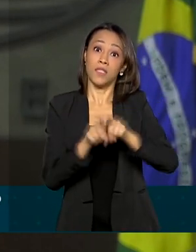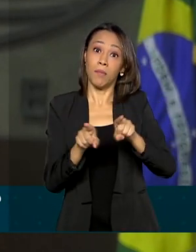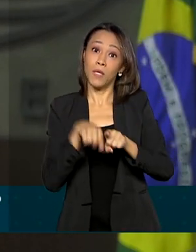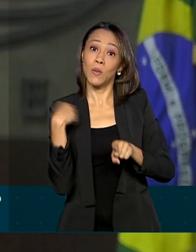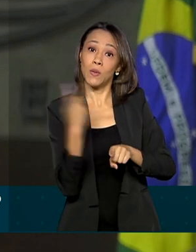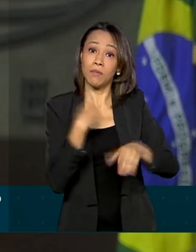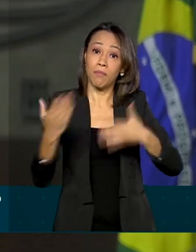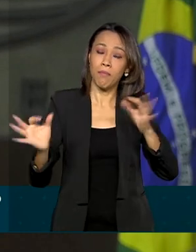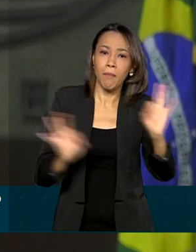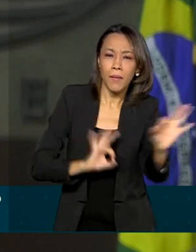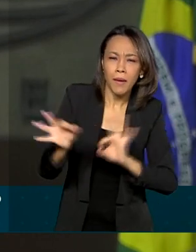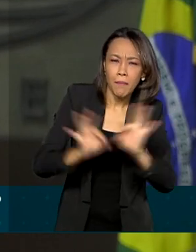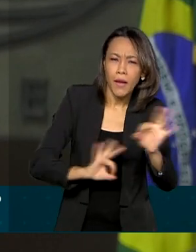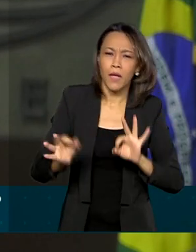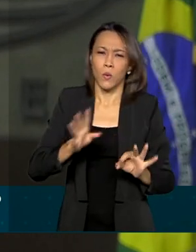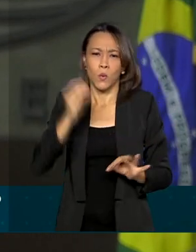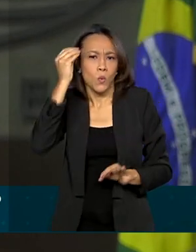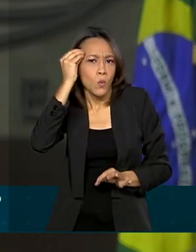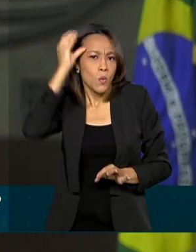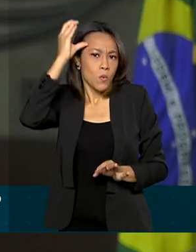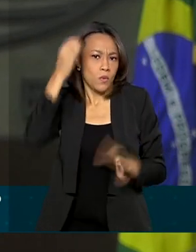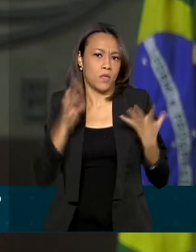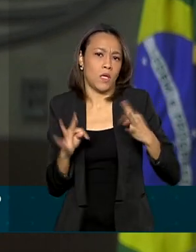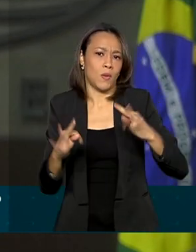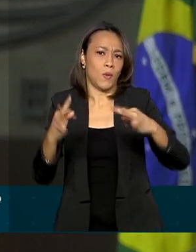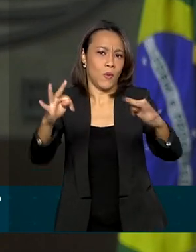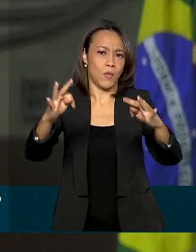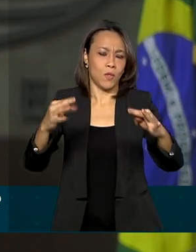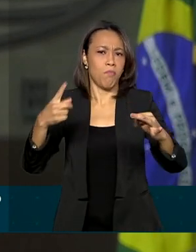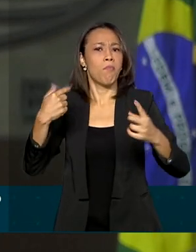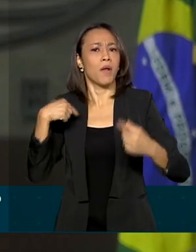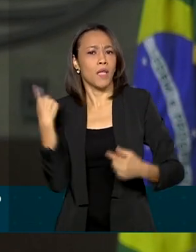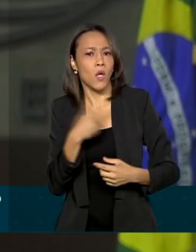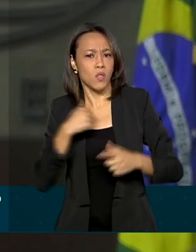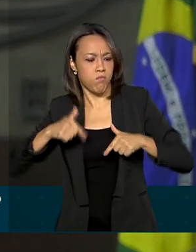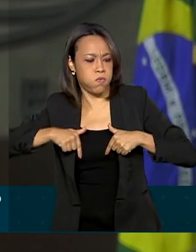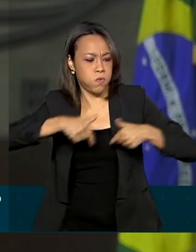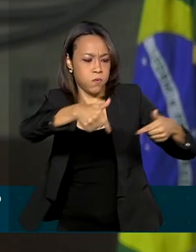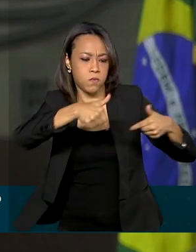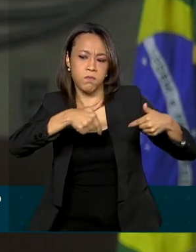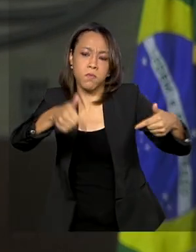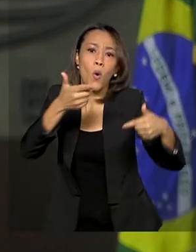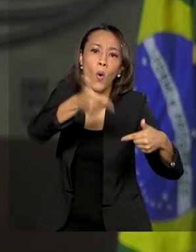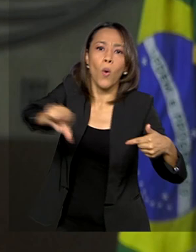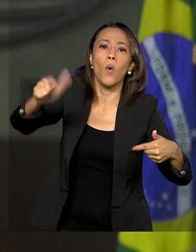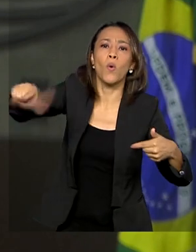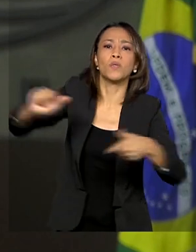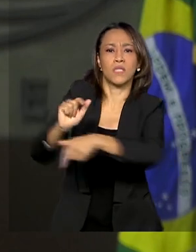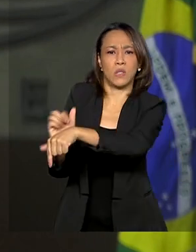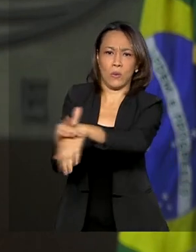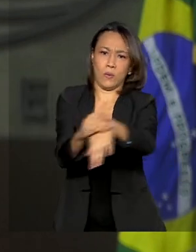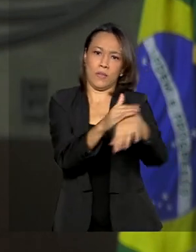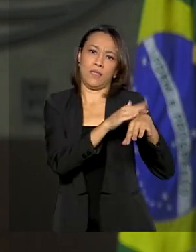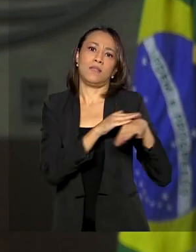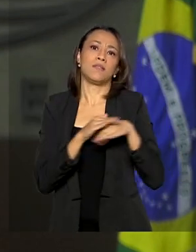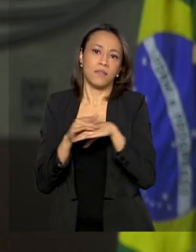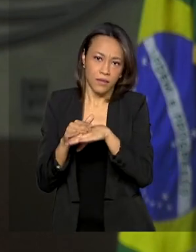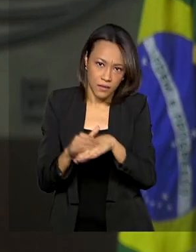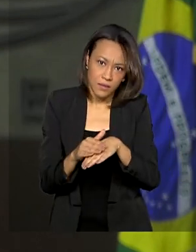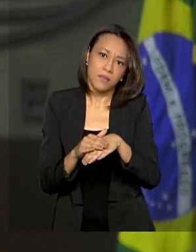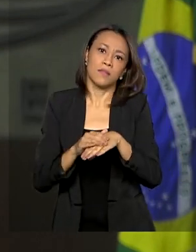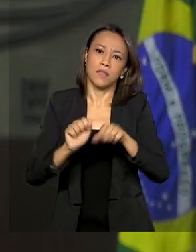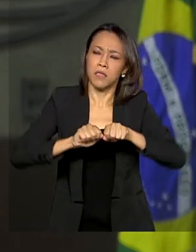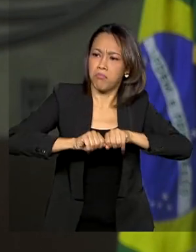com conhecimento científico e tecnológico para enfrentamento de outras doenças infecciosas, endemias